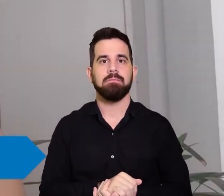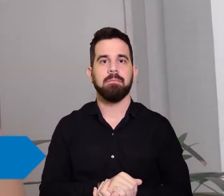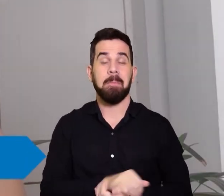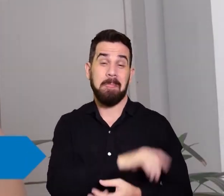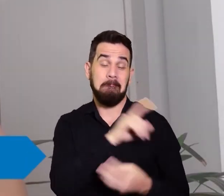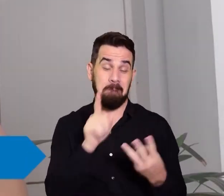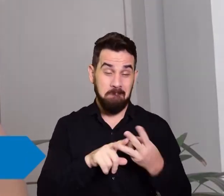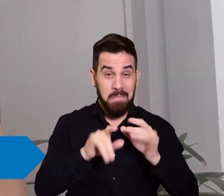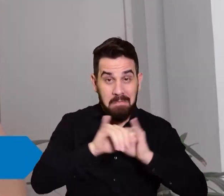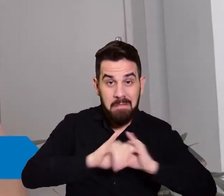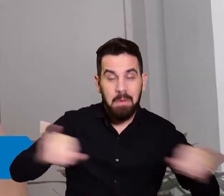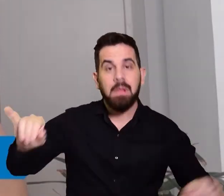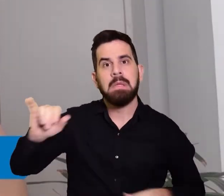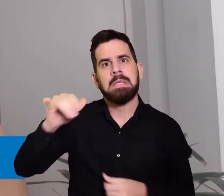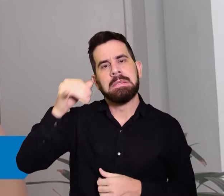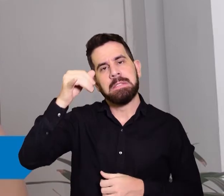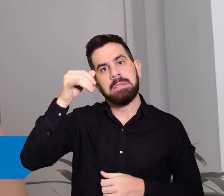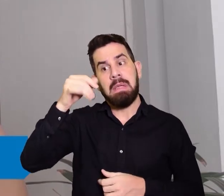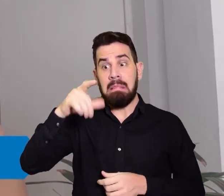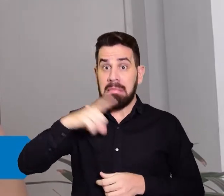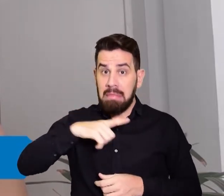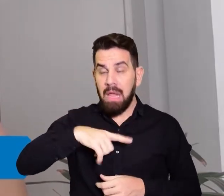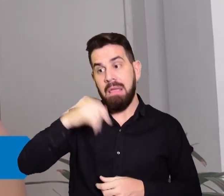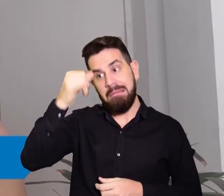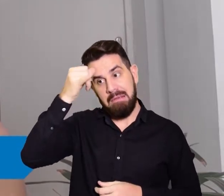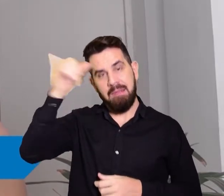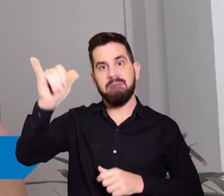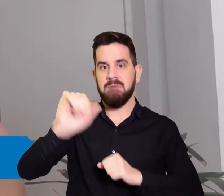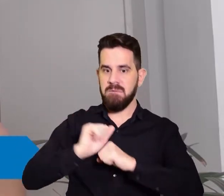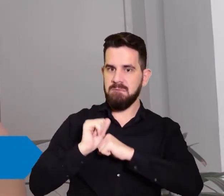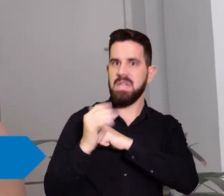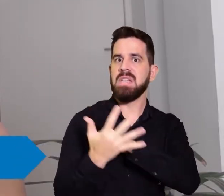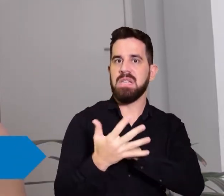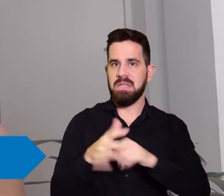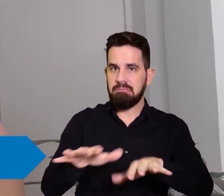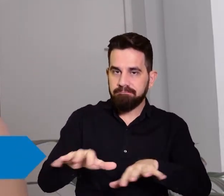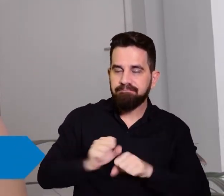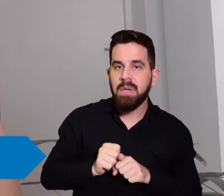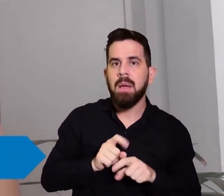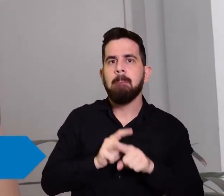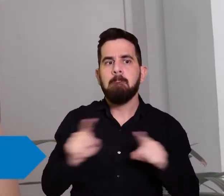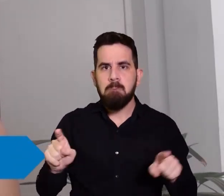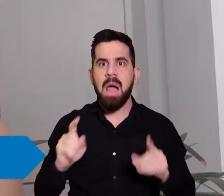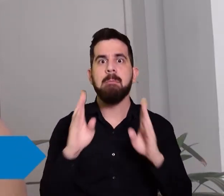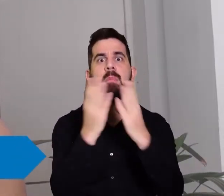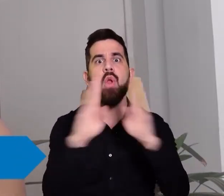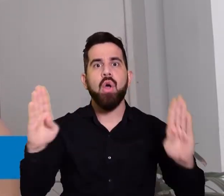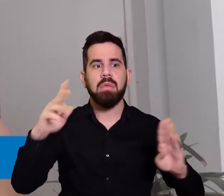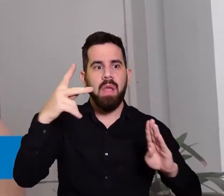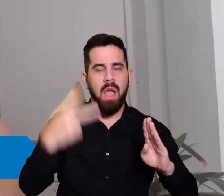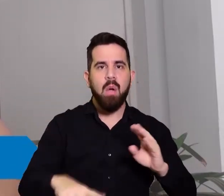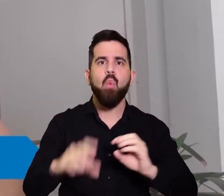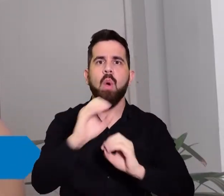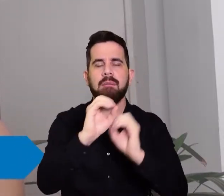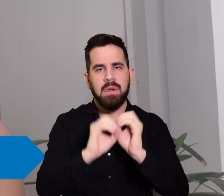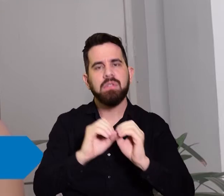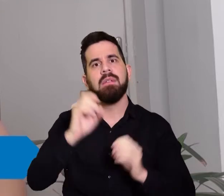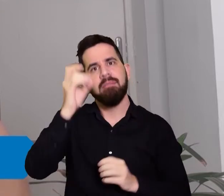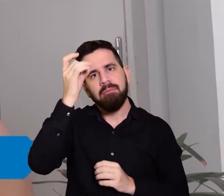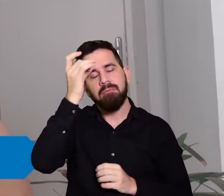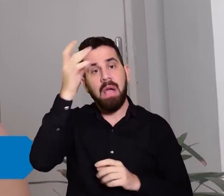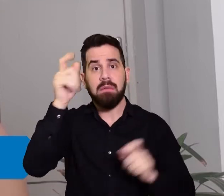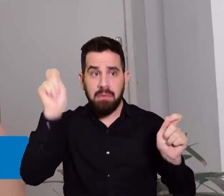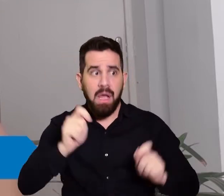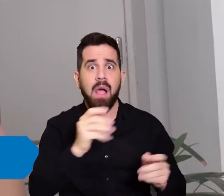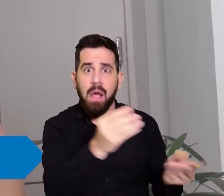-19, os espaços das bibliotecas da UFG continuam fechados, mas é possível pegar e devolver livros emprestados com